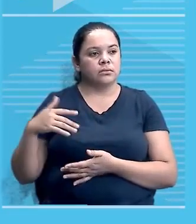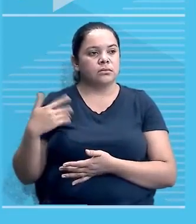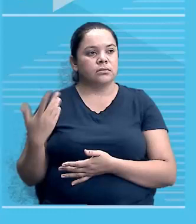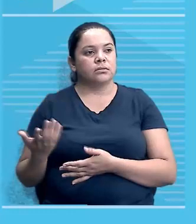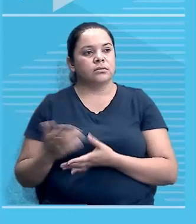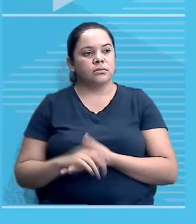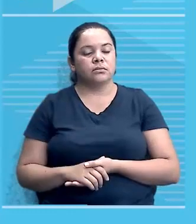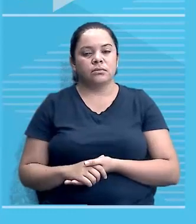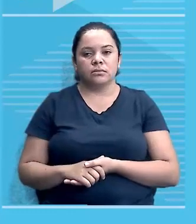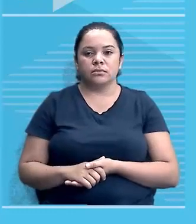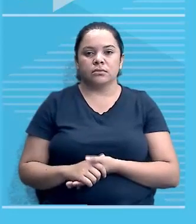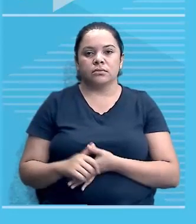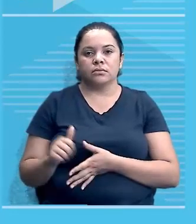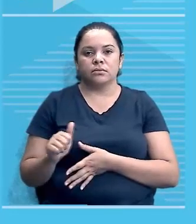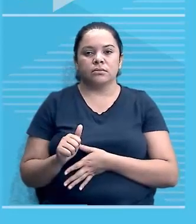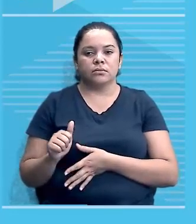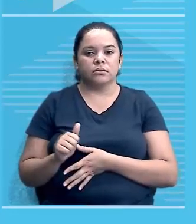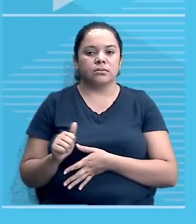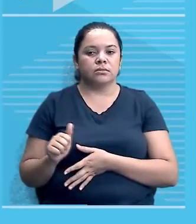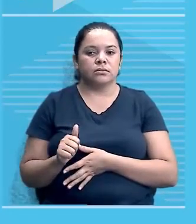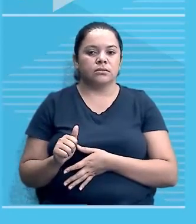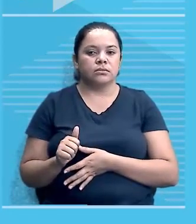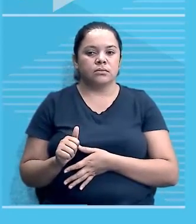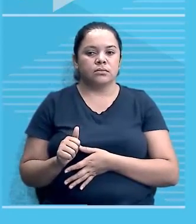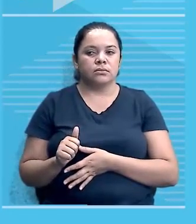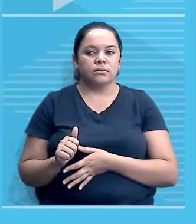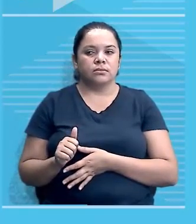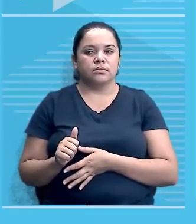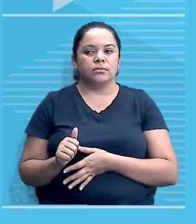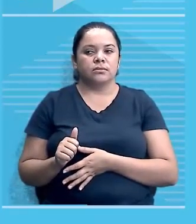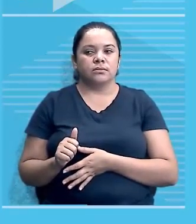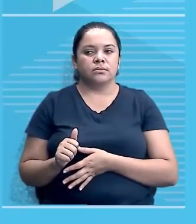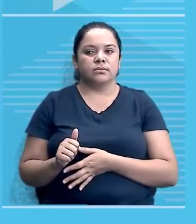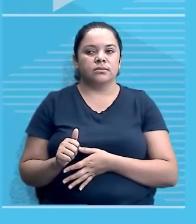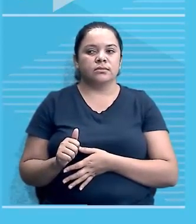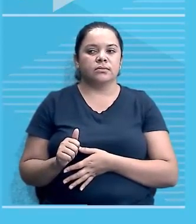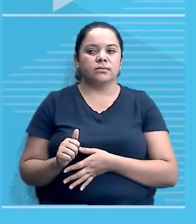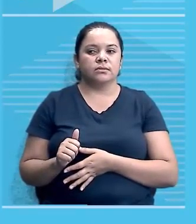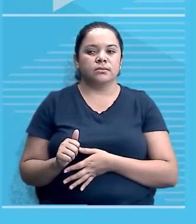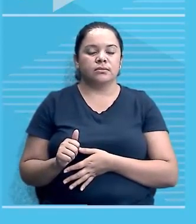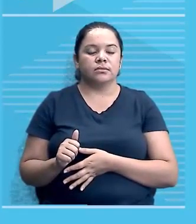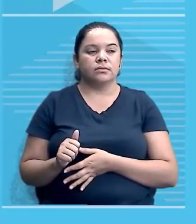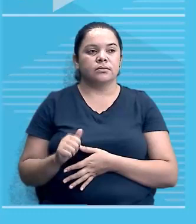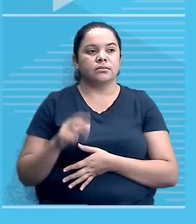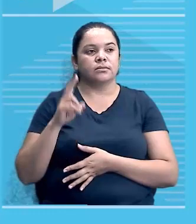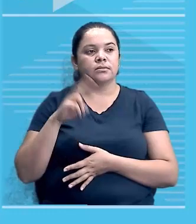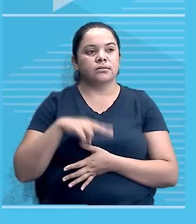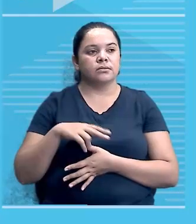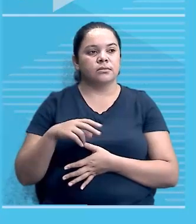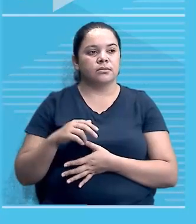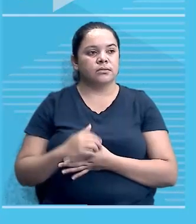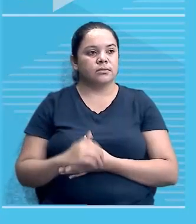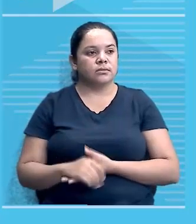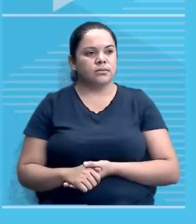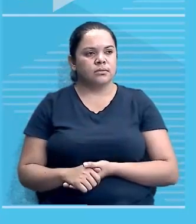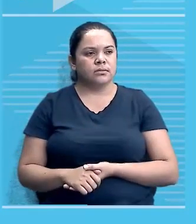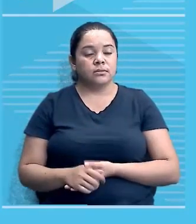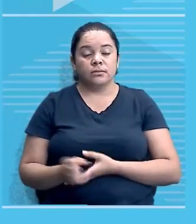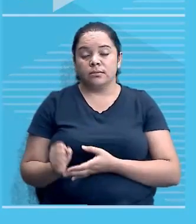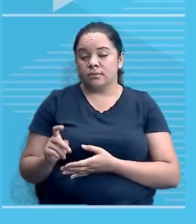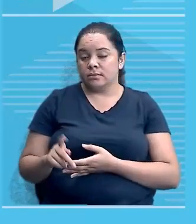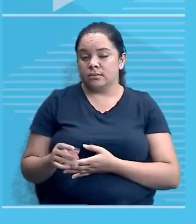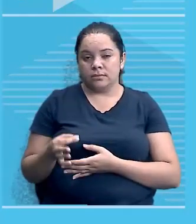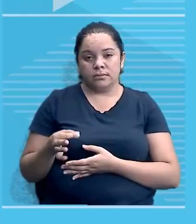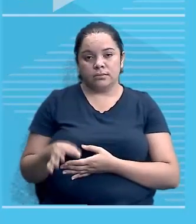A? A Conferência de Berlim, ela foi decisiva para organizar os domínios europeus sobre o território africano. Beleza,